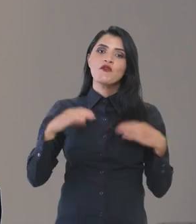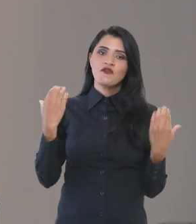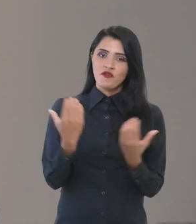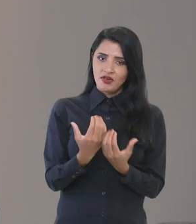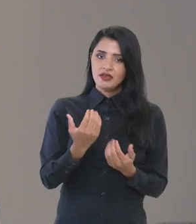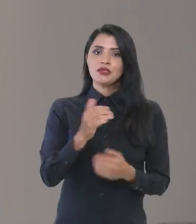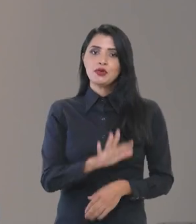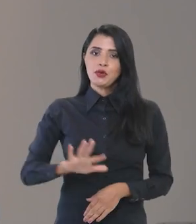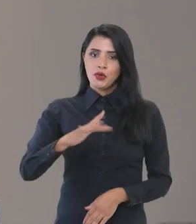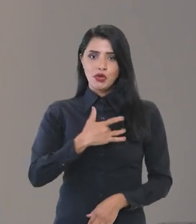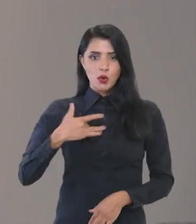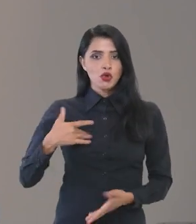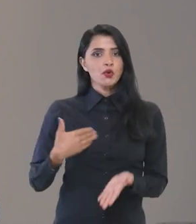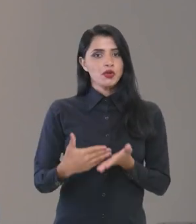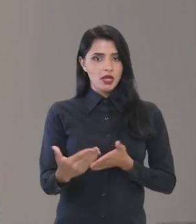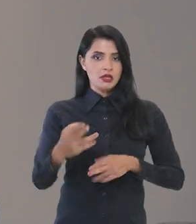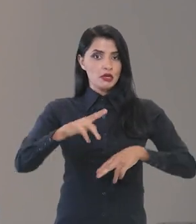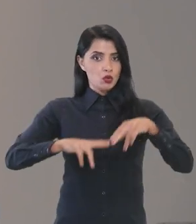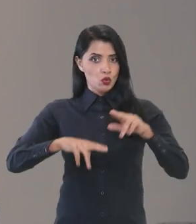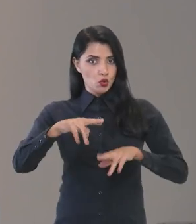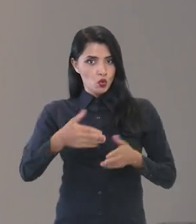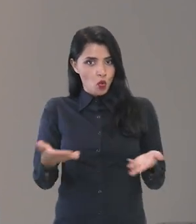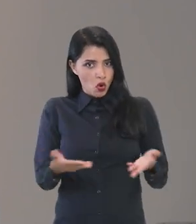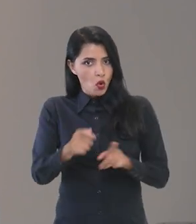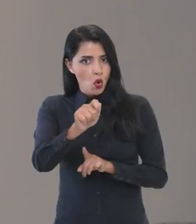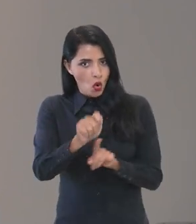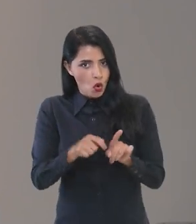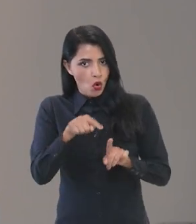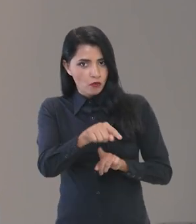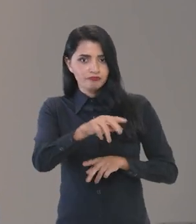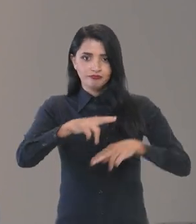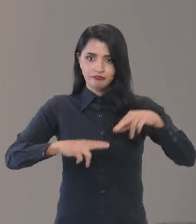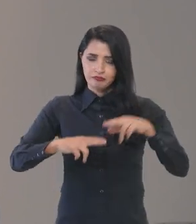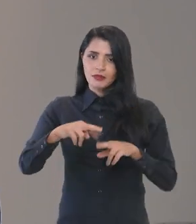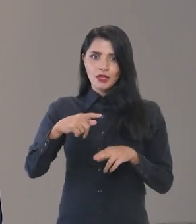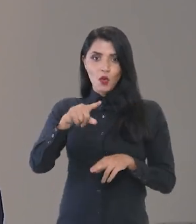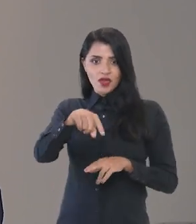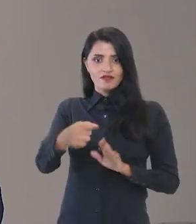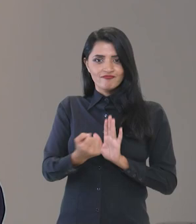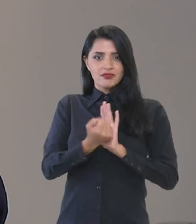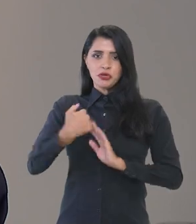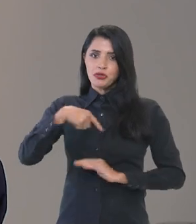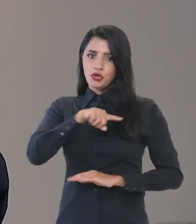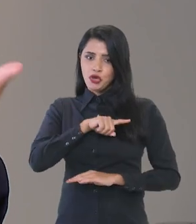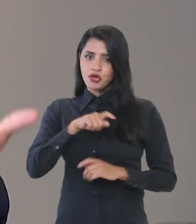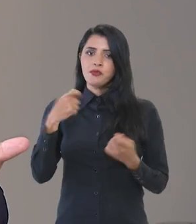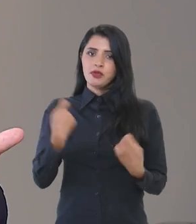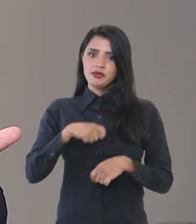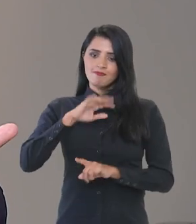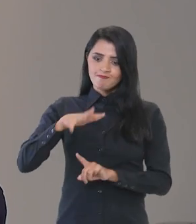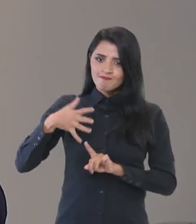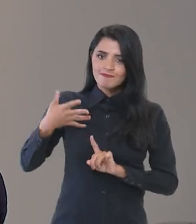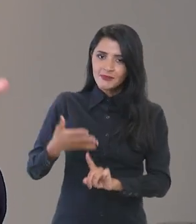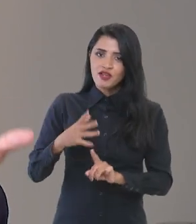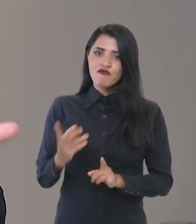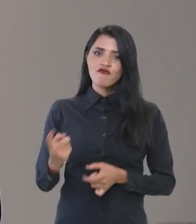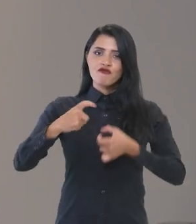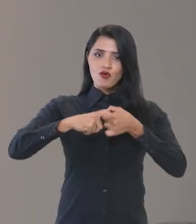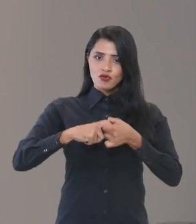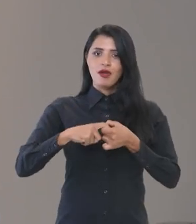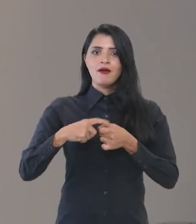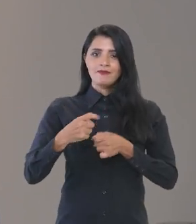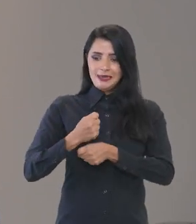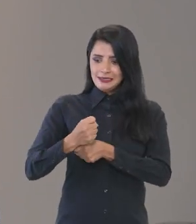de Saúde, que vem agora em julho. Então, é esse legado que nós temos que honrar, retomar, depois